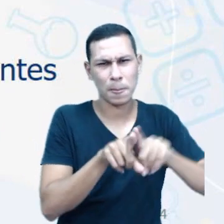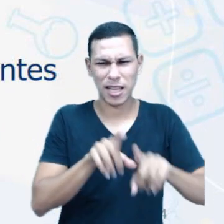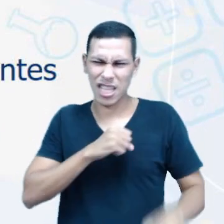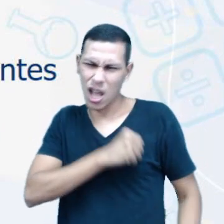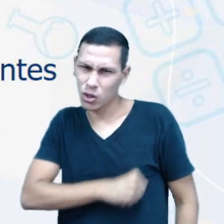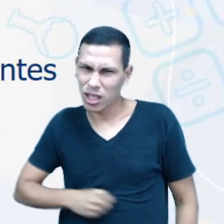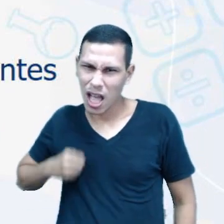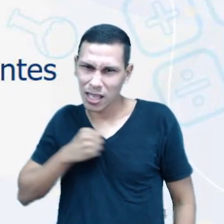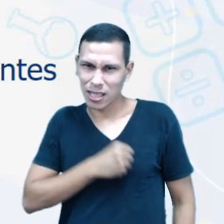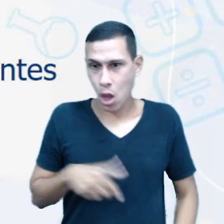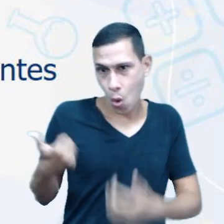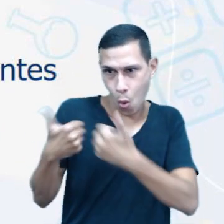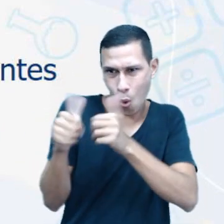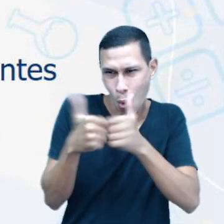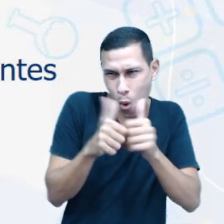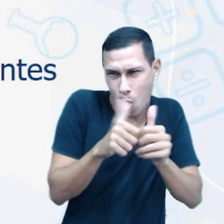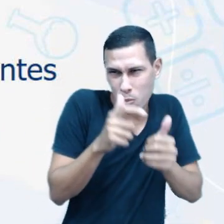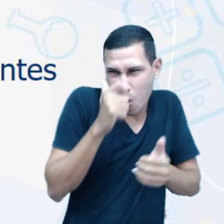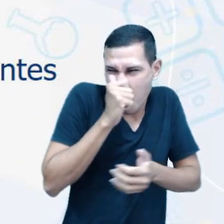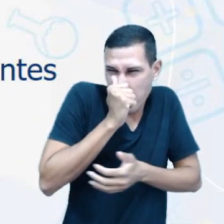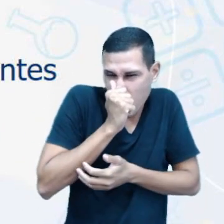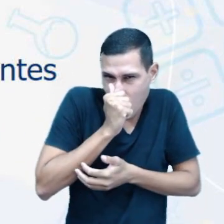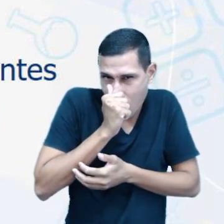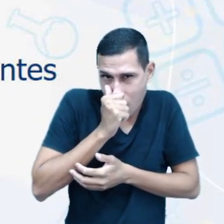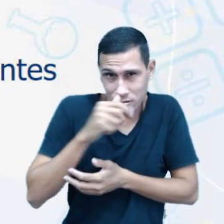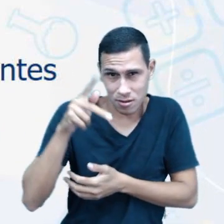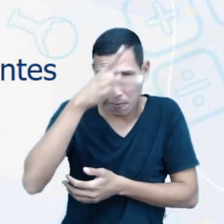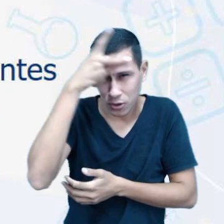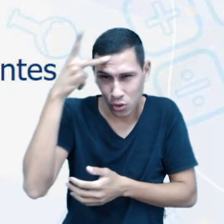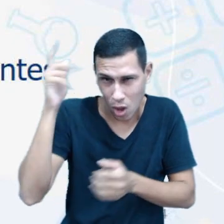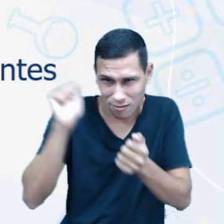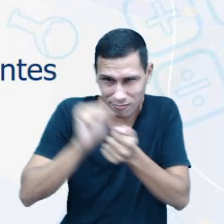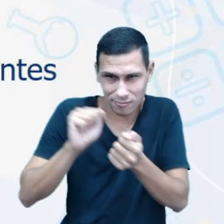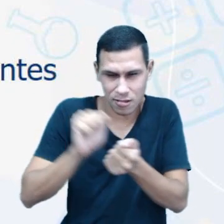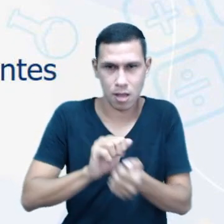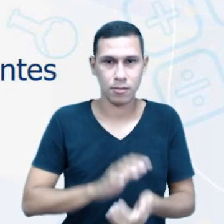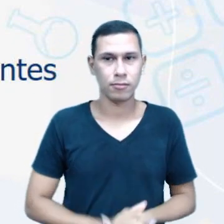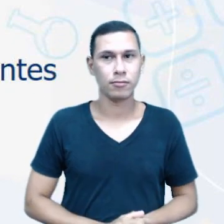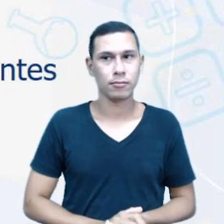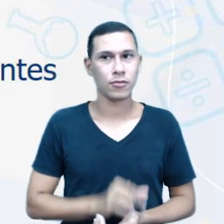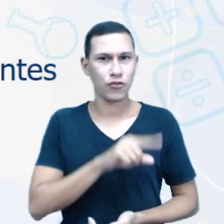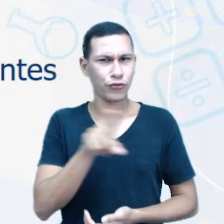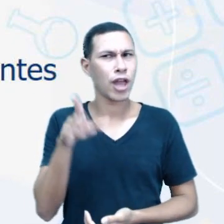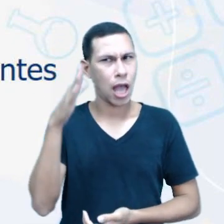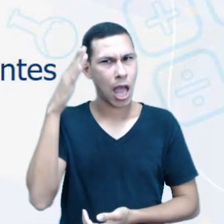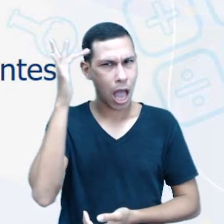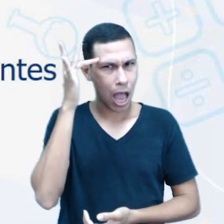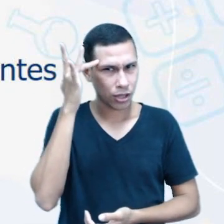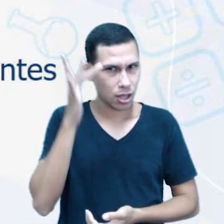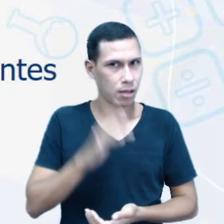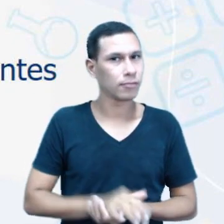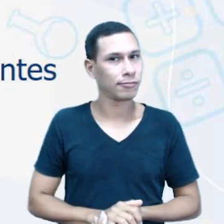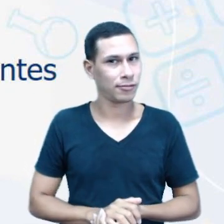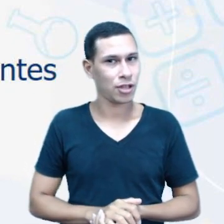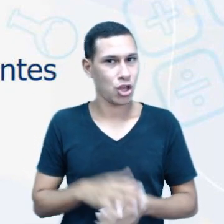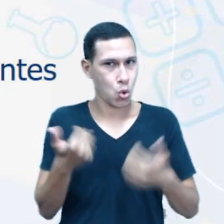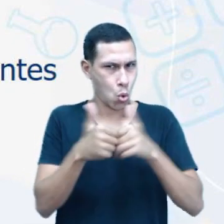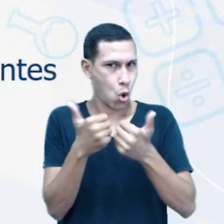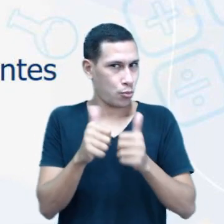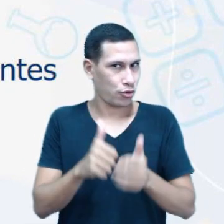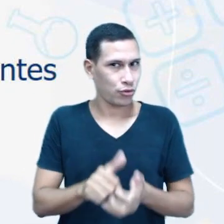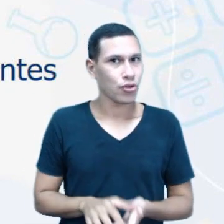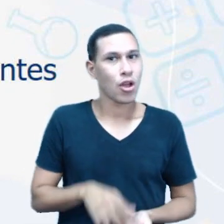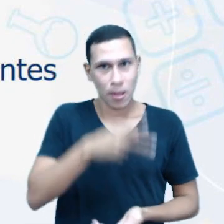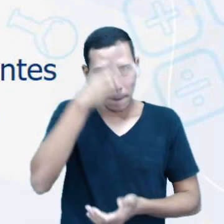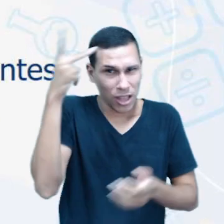lotado? Será que os ônibus realmente agora não estão lotados? Terceiro,